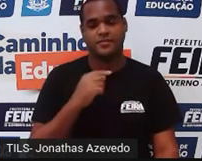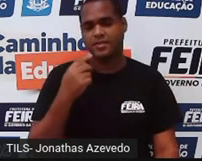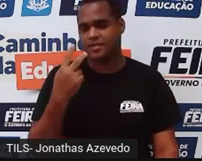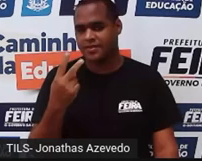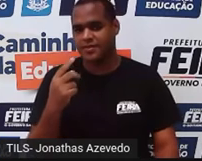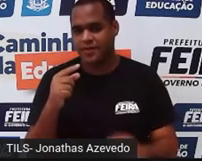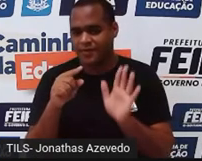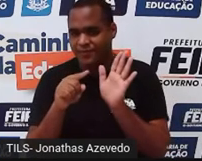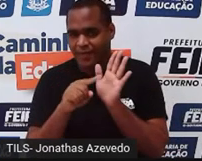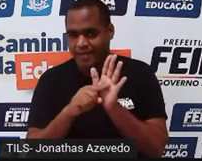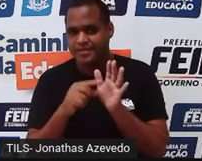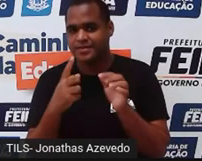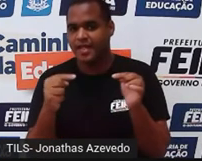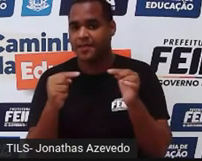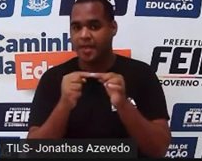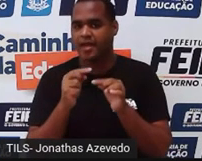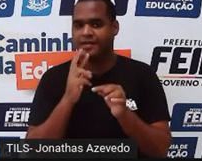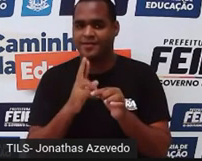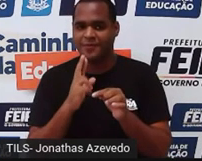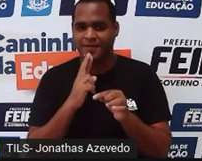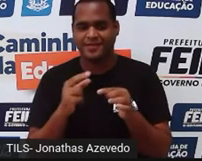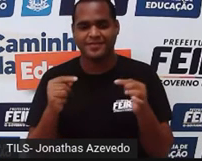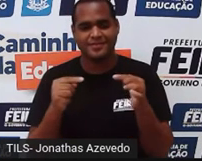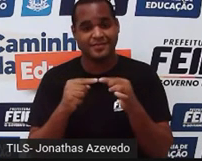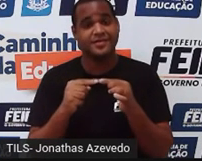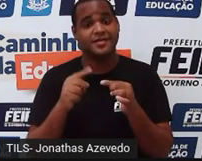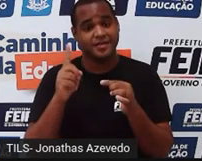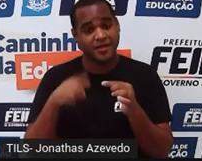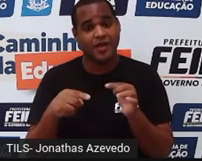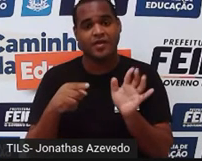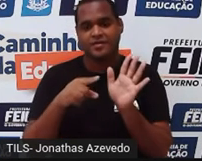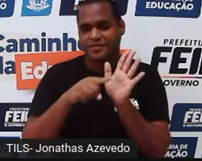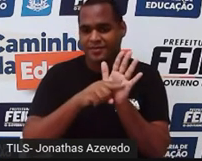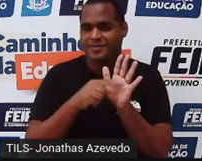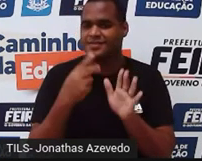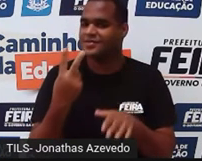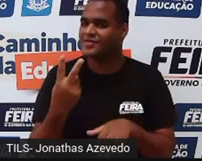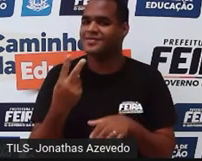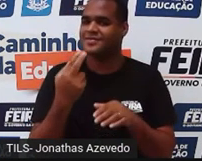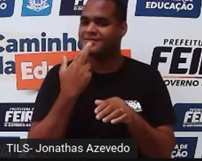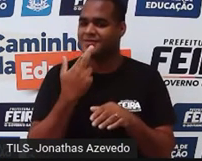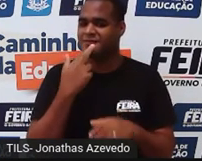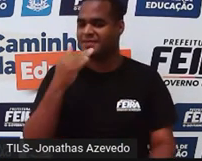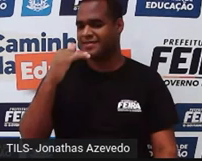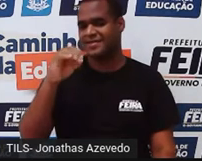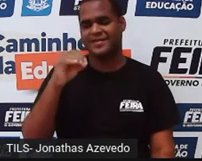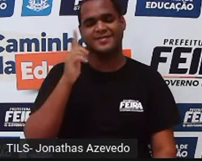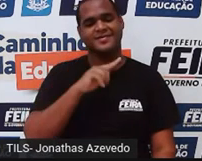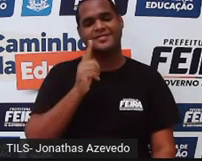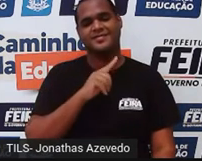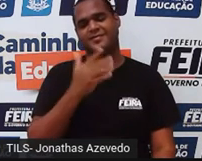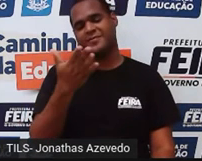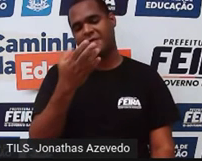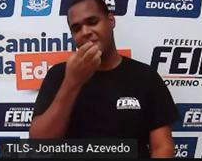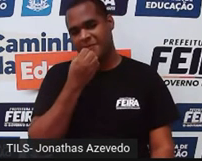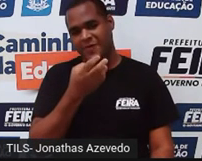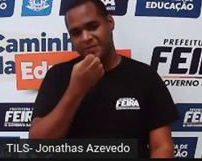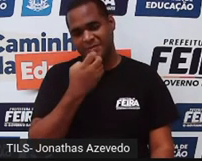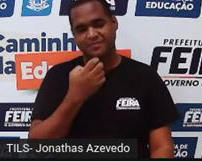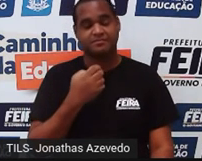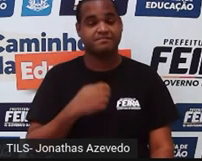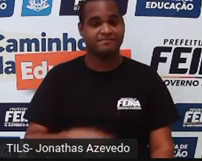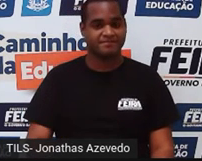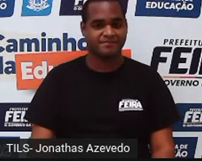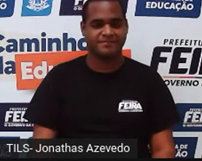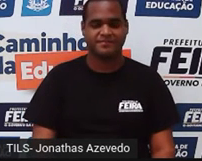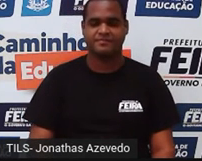com 4 negativo, o resultado é 2 negativo. Nota 10 para você que optou por essa daí. Mas,